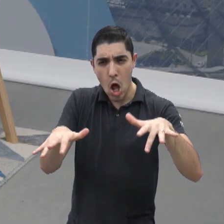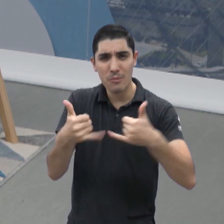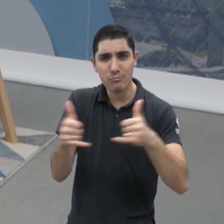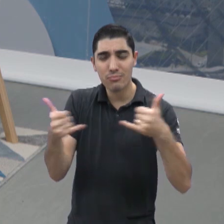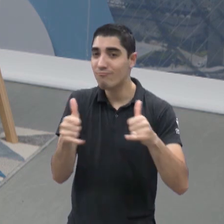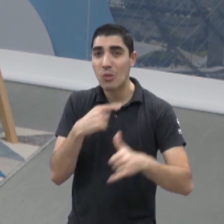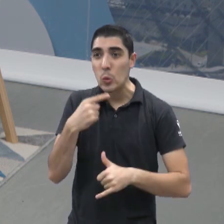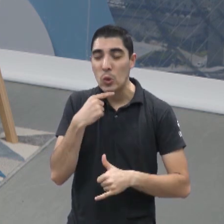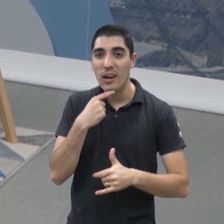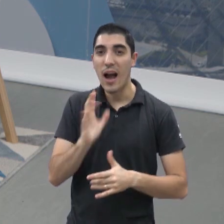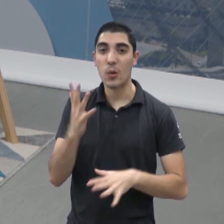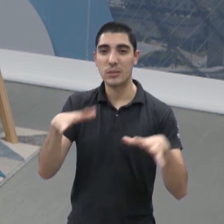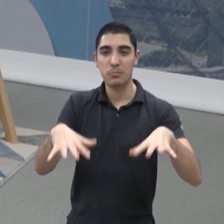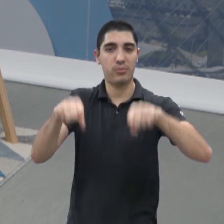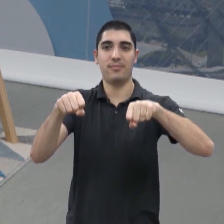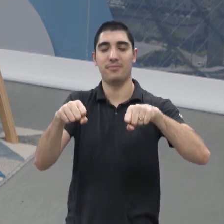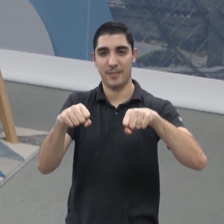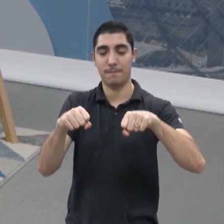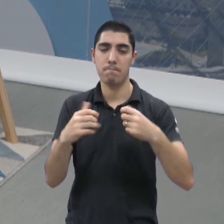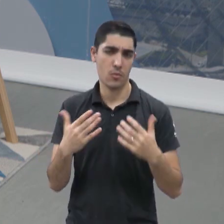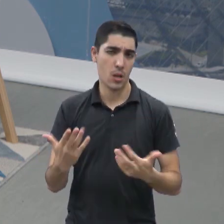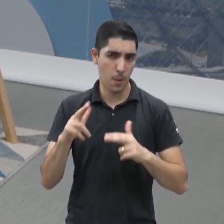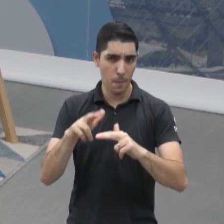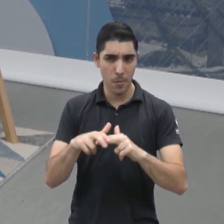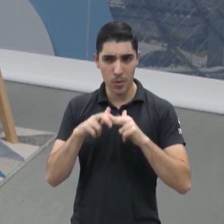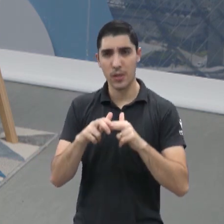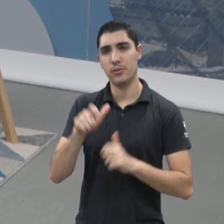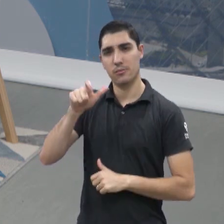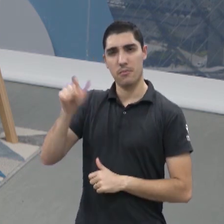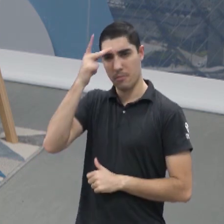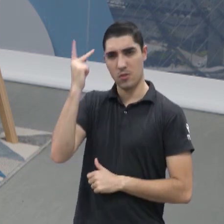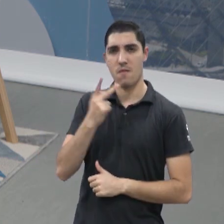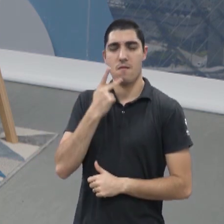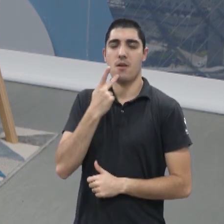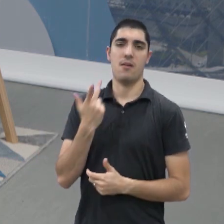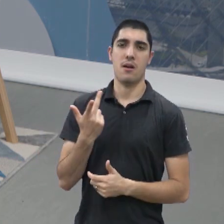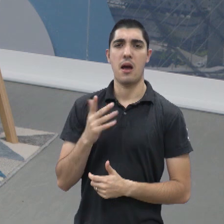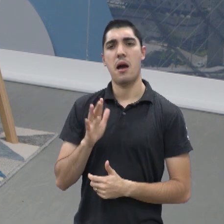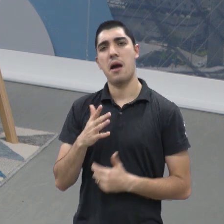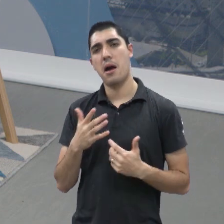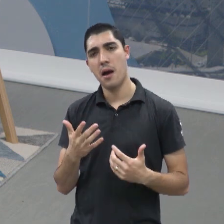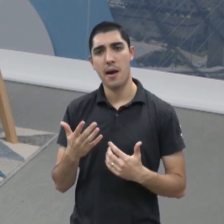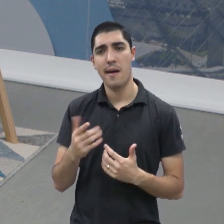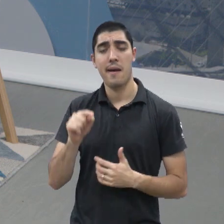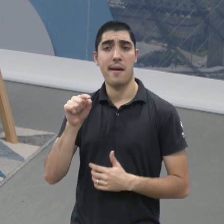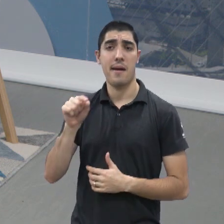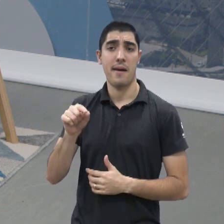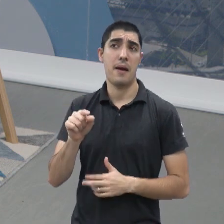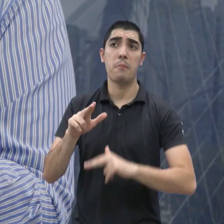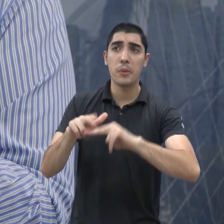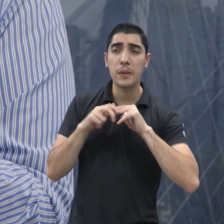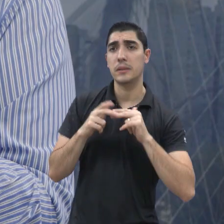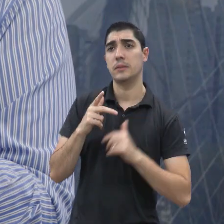Então, talvez, essa questão desse argumento de ah, é porque é mais... Garantir a energia. A robustez. É